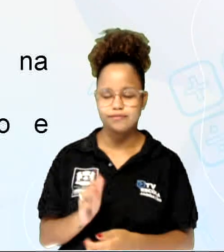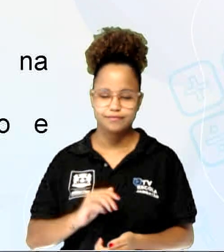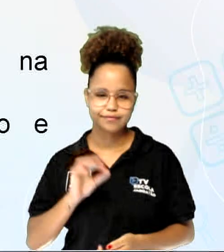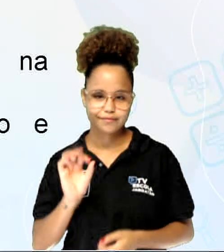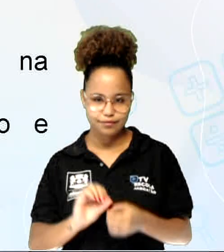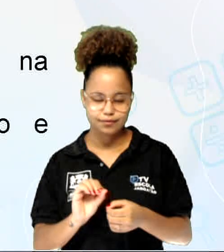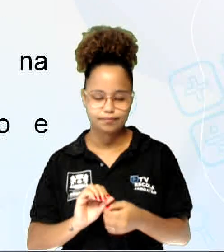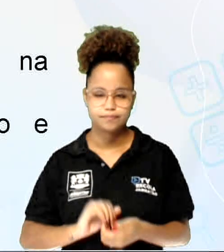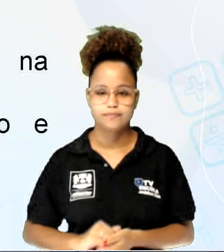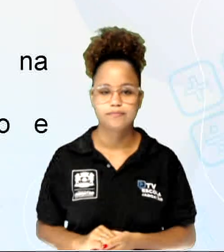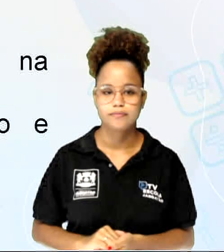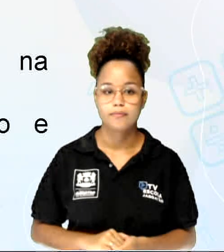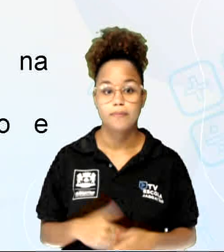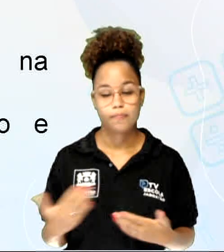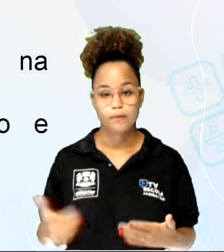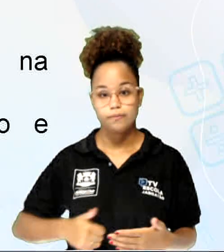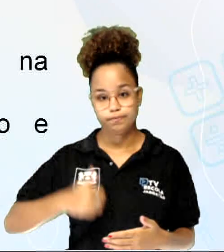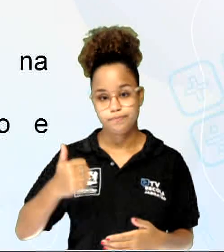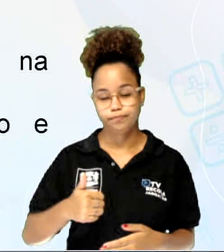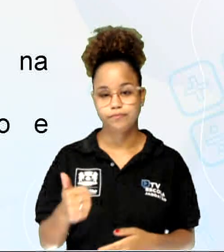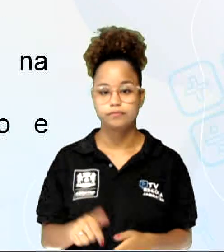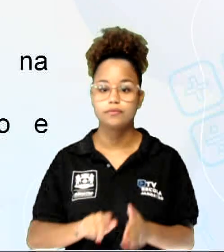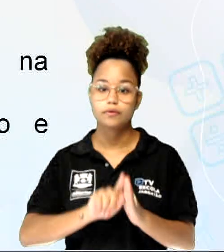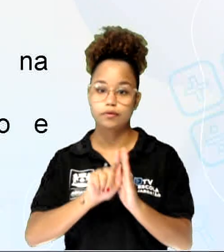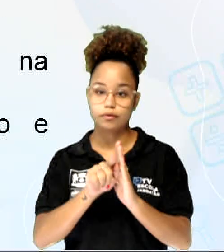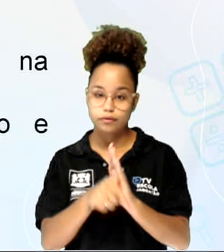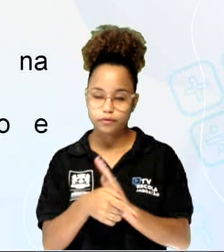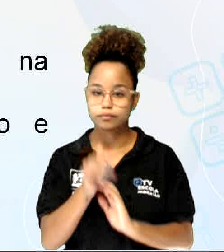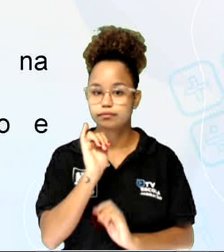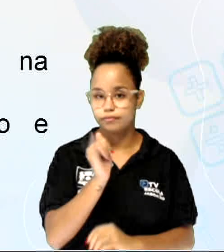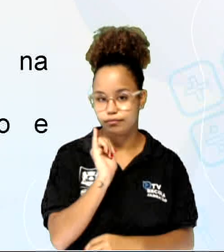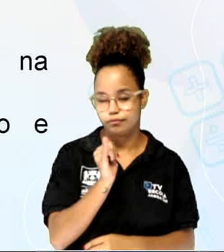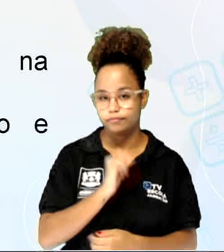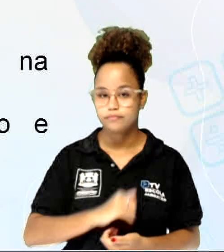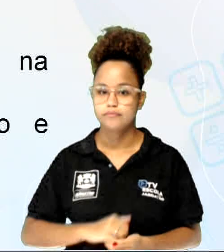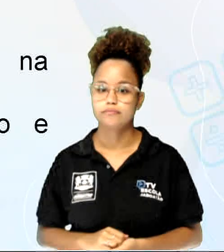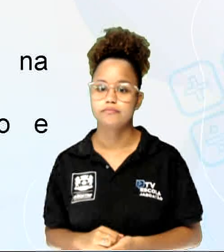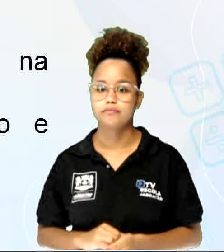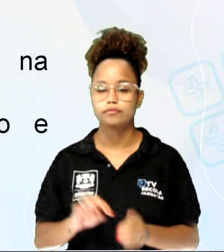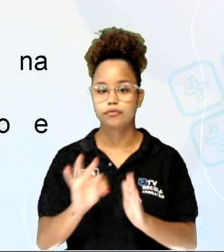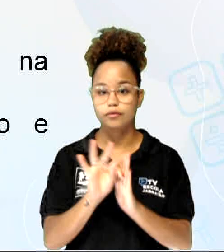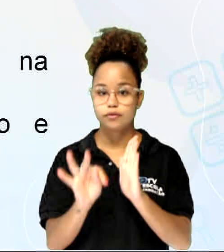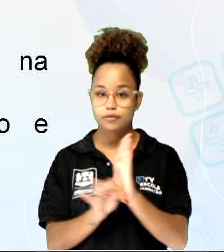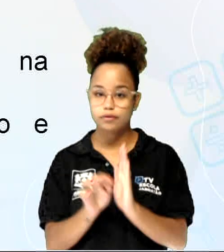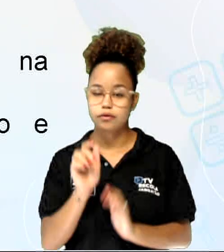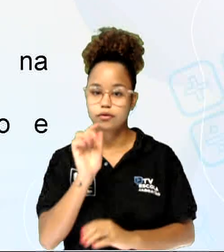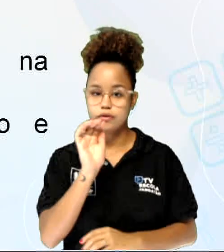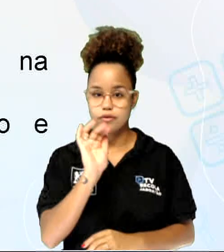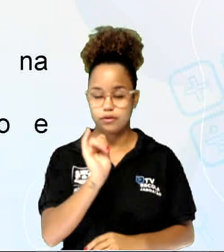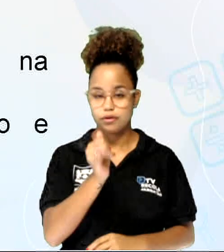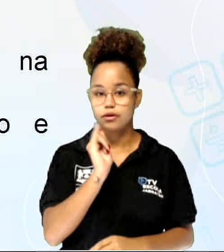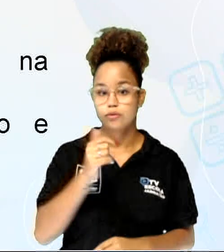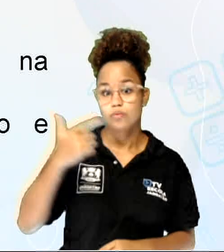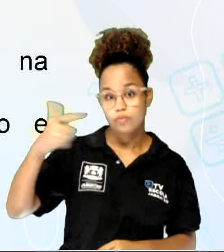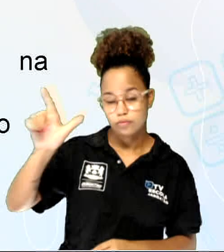Vamos lá. Primeiro, gênero narrativo, texto narrado em terceira pessoa,